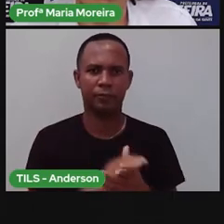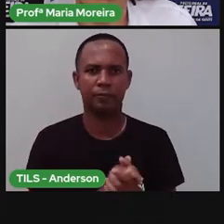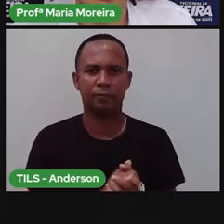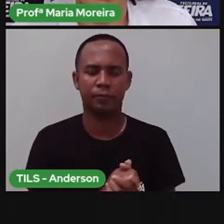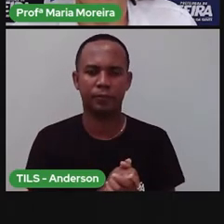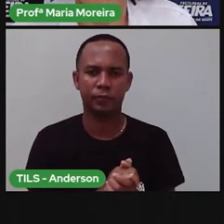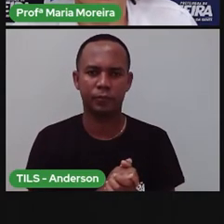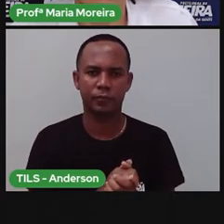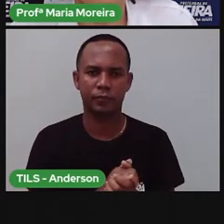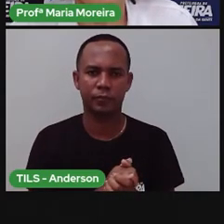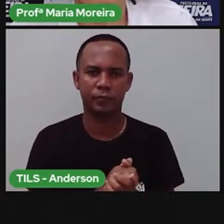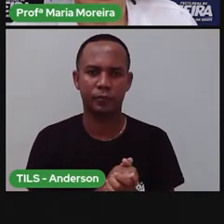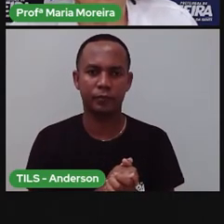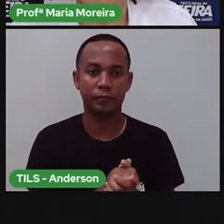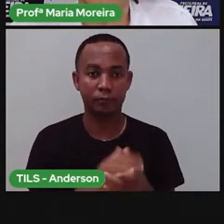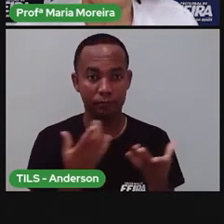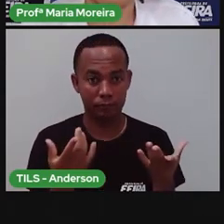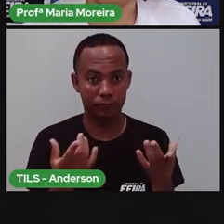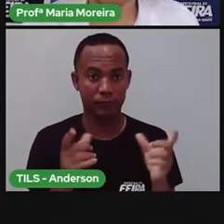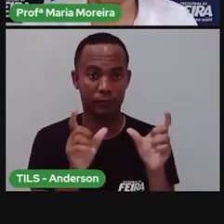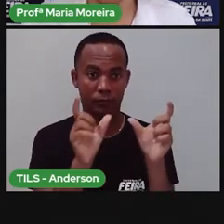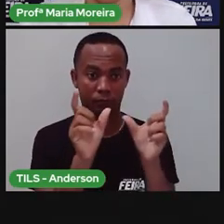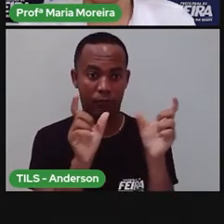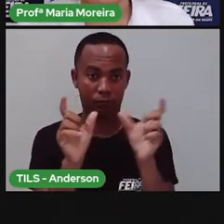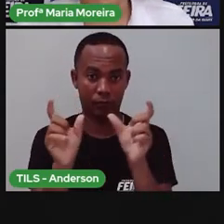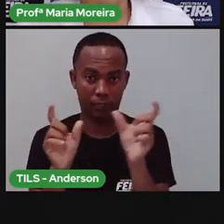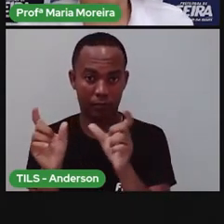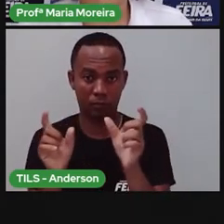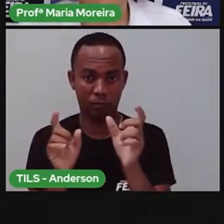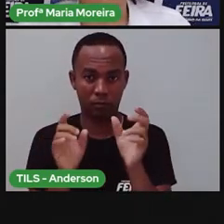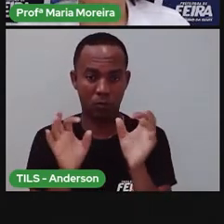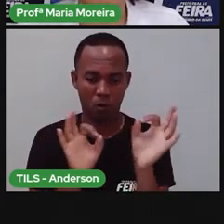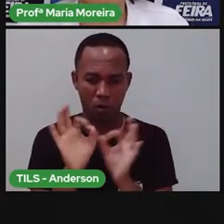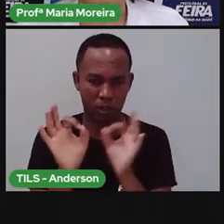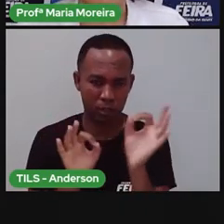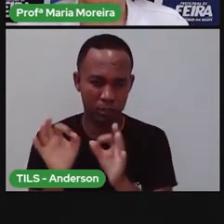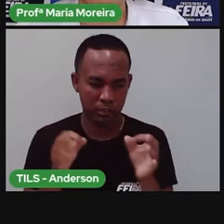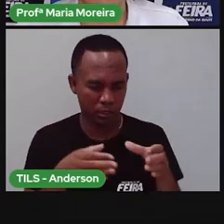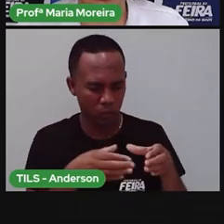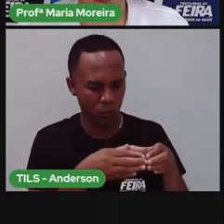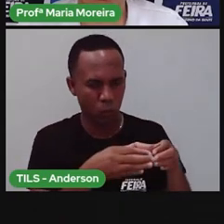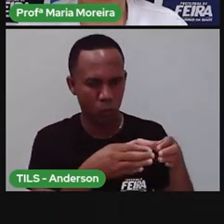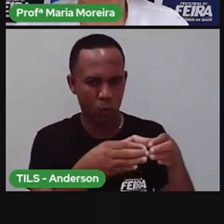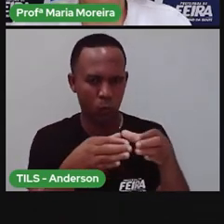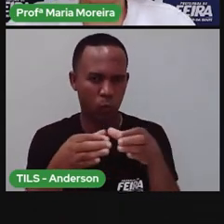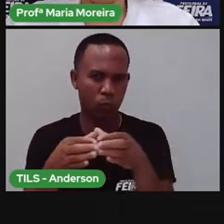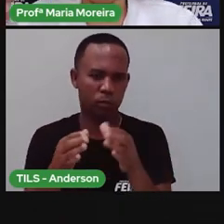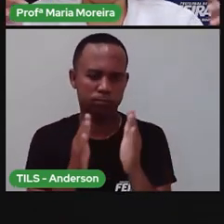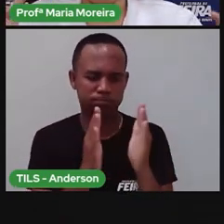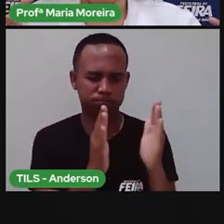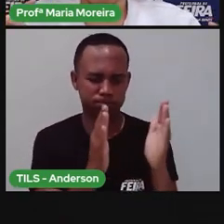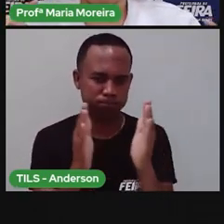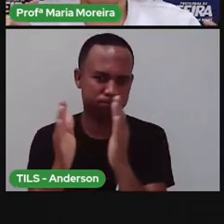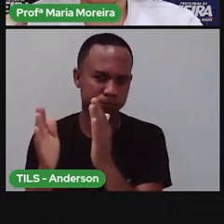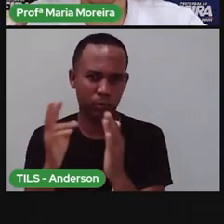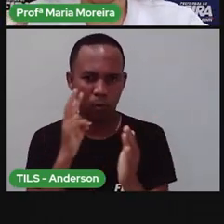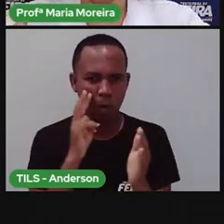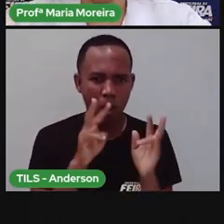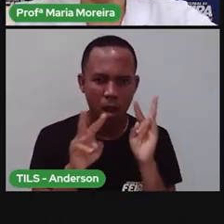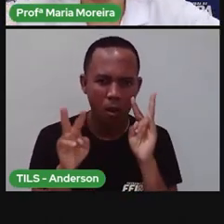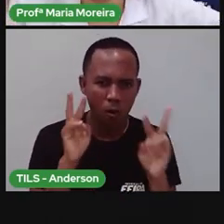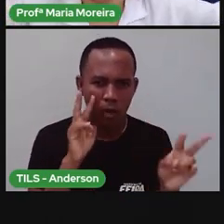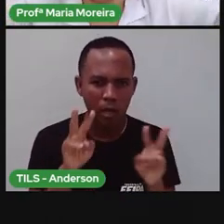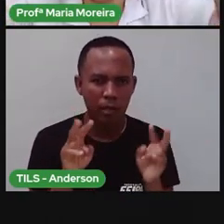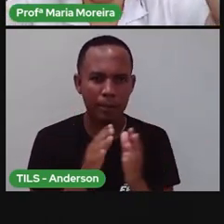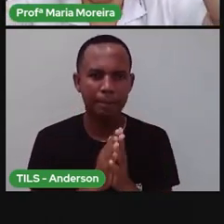Bom, vamos aqui. Os versos, né? Eles estão organizados em grupos chamados de estrofe. Então, se a gente olhar um poema,